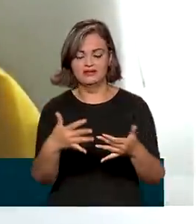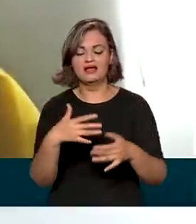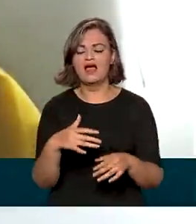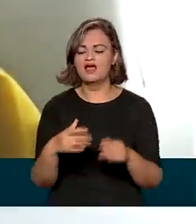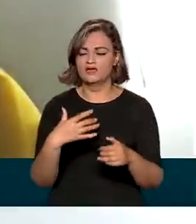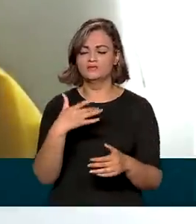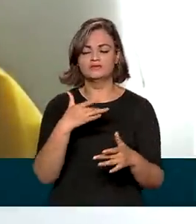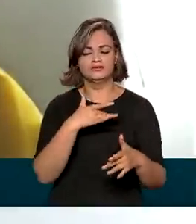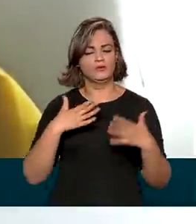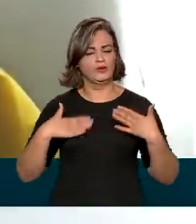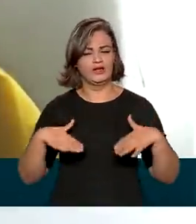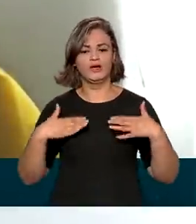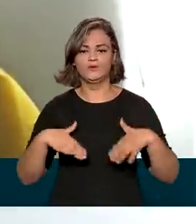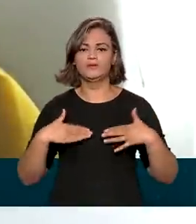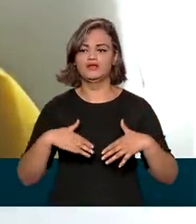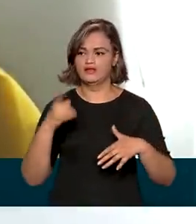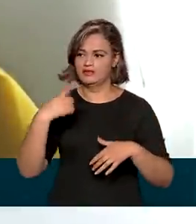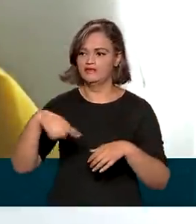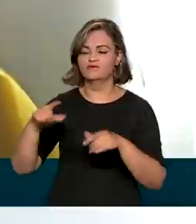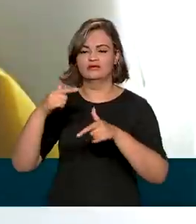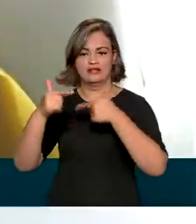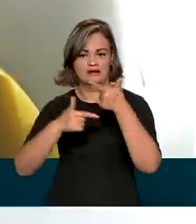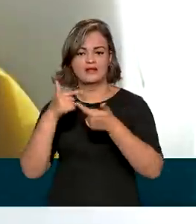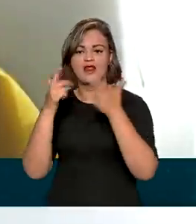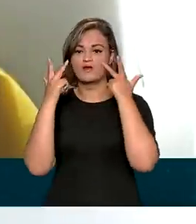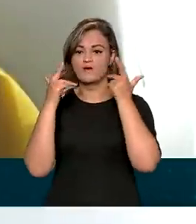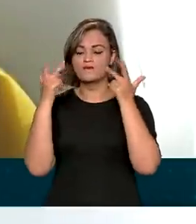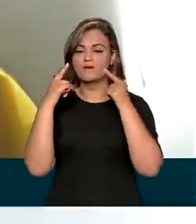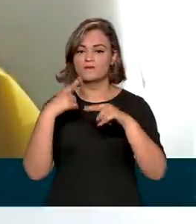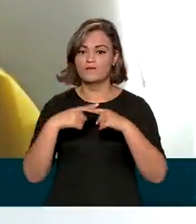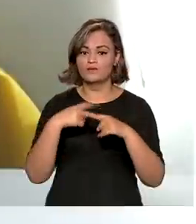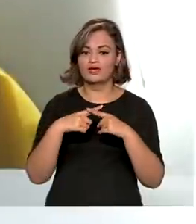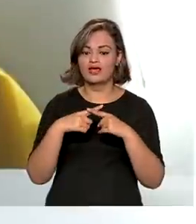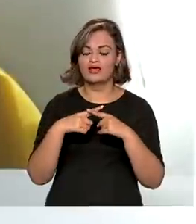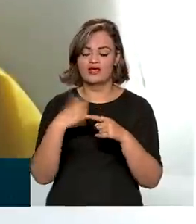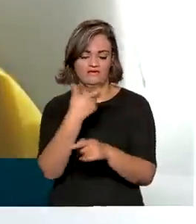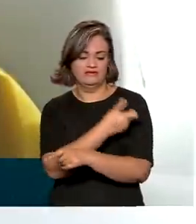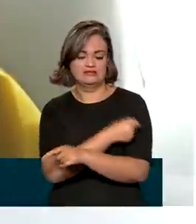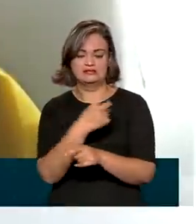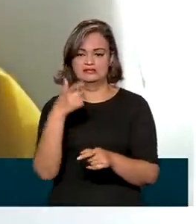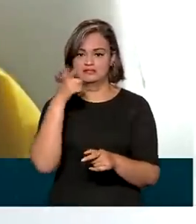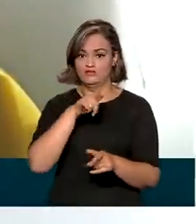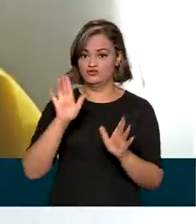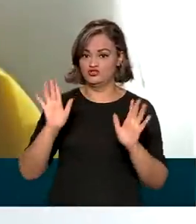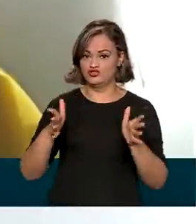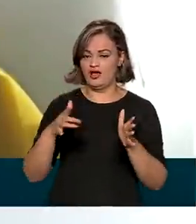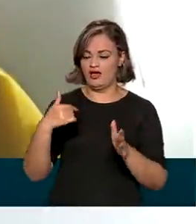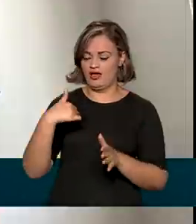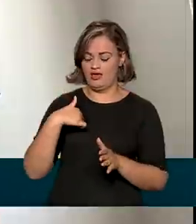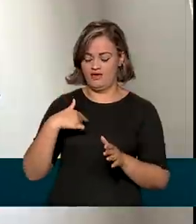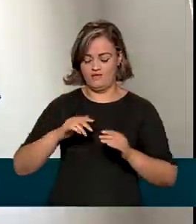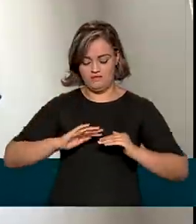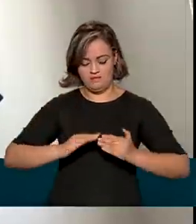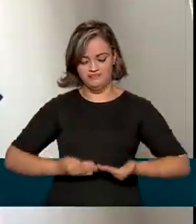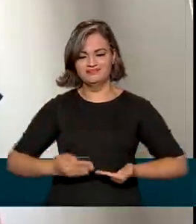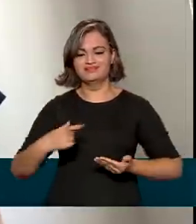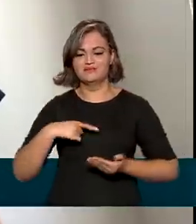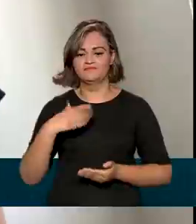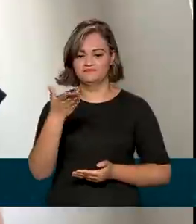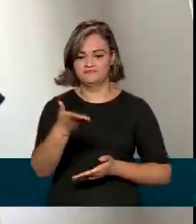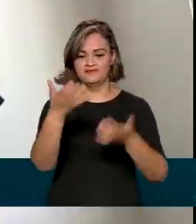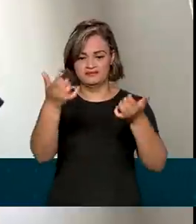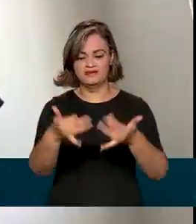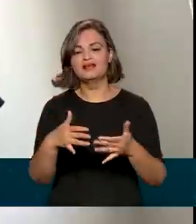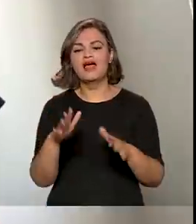muito maior para estar trabalhando, porque assim, vou estar imunizada, né? Tanto eu quanto o meu filho. Já é um momento